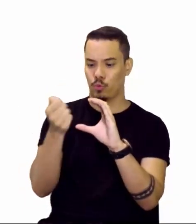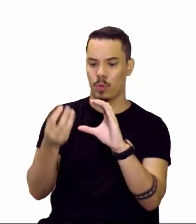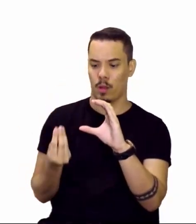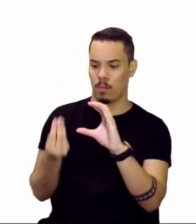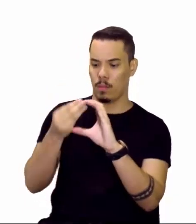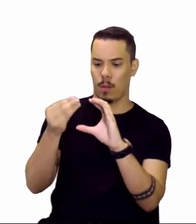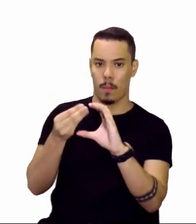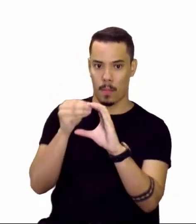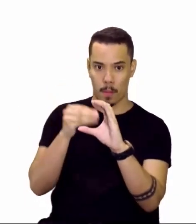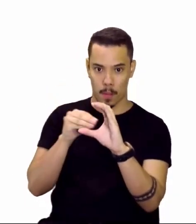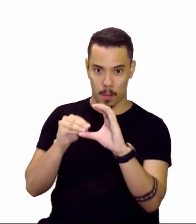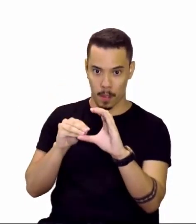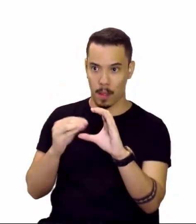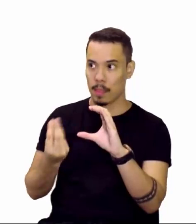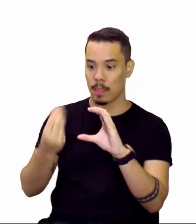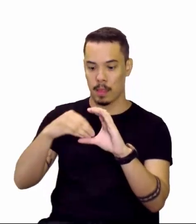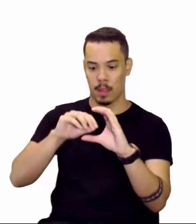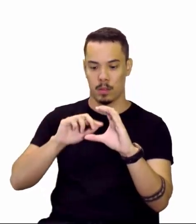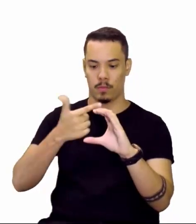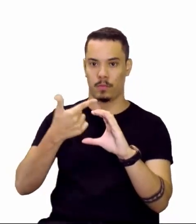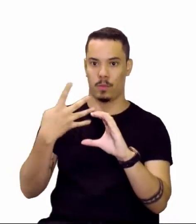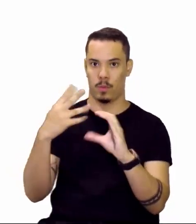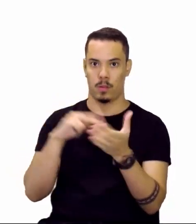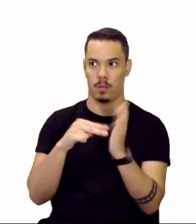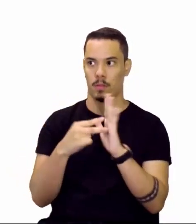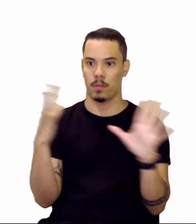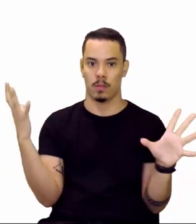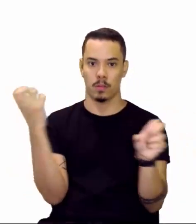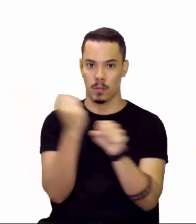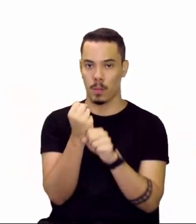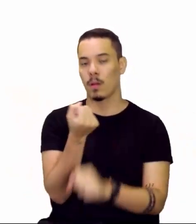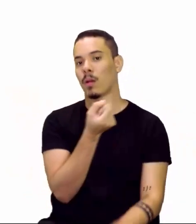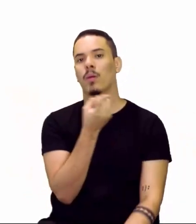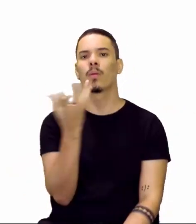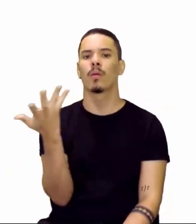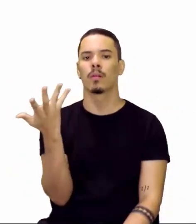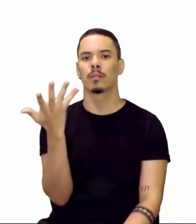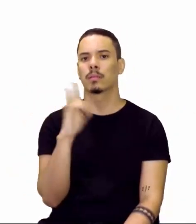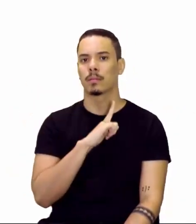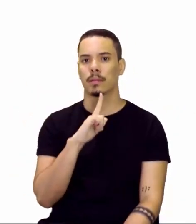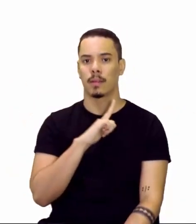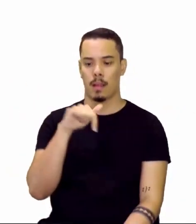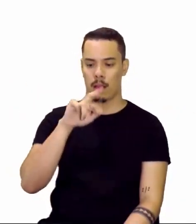e vai somar a carga dele.